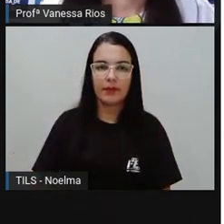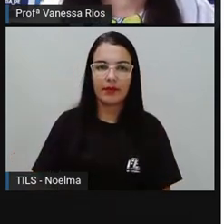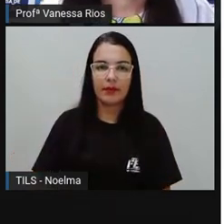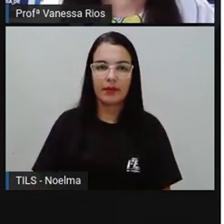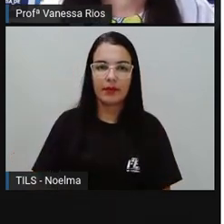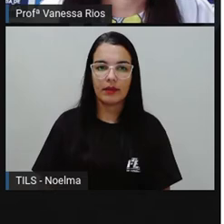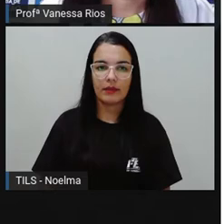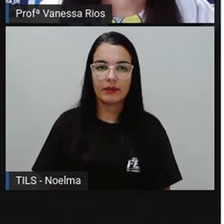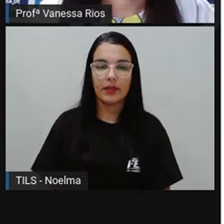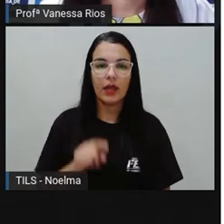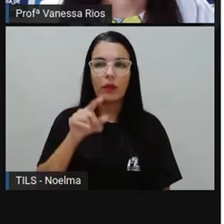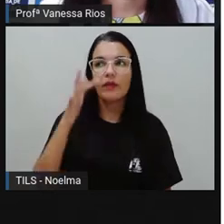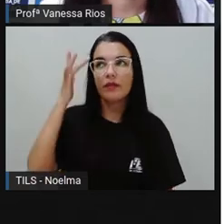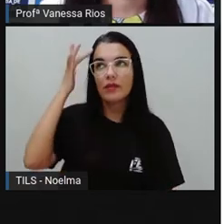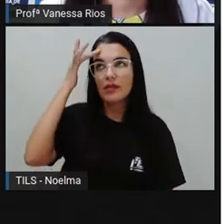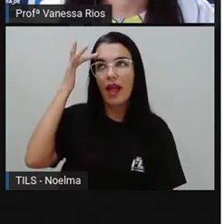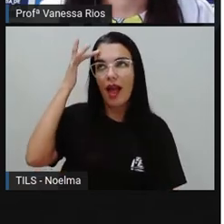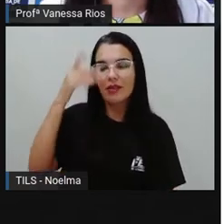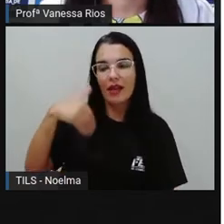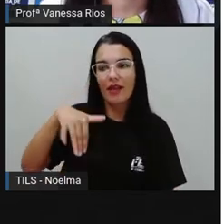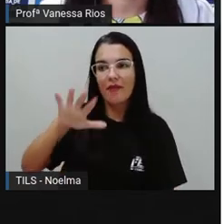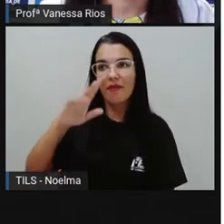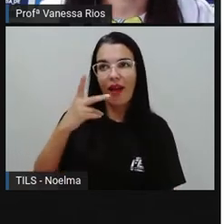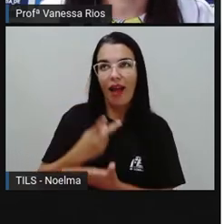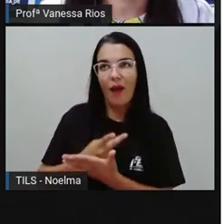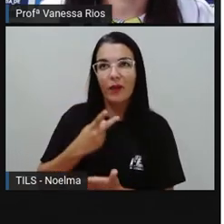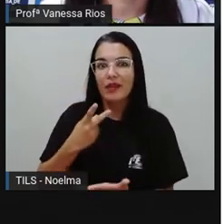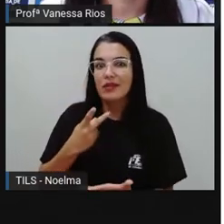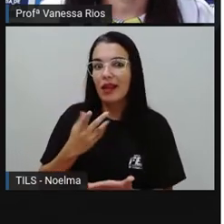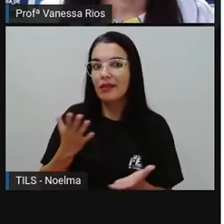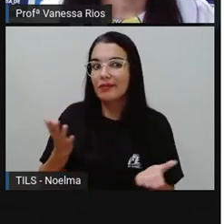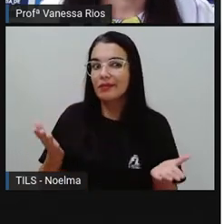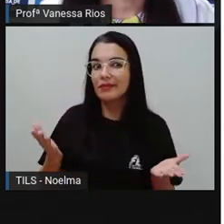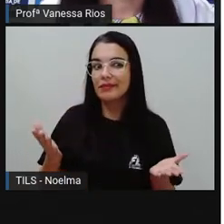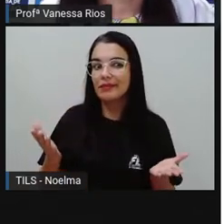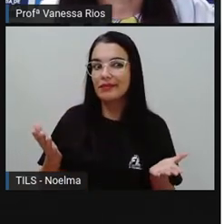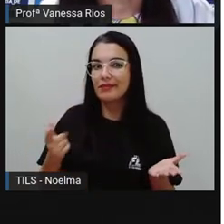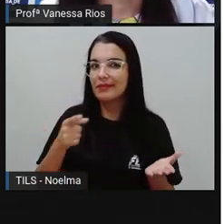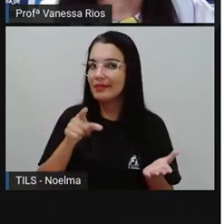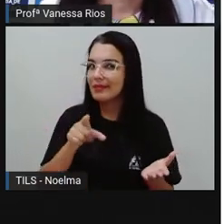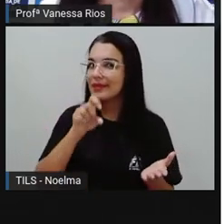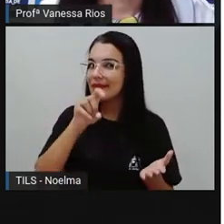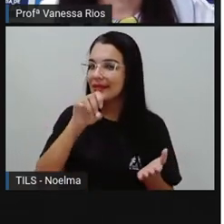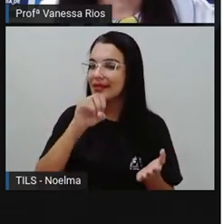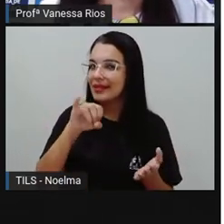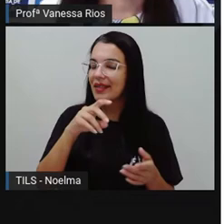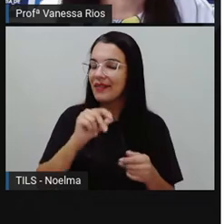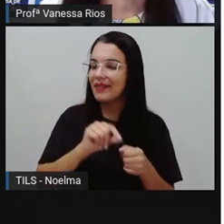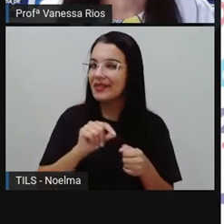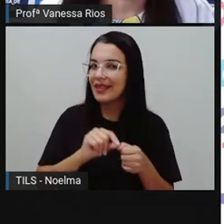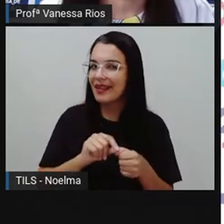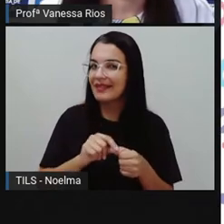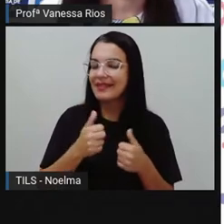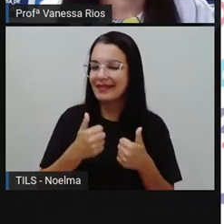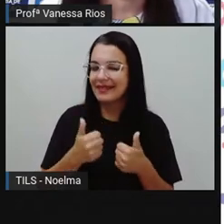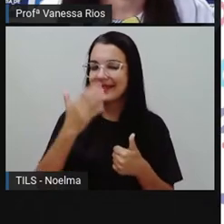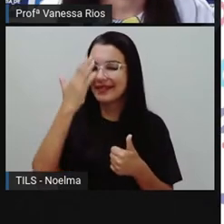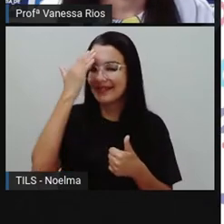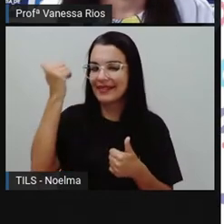E aí, olha só, o que é que você acha que irá acontecer? Só vai saber depois que fizer.